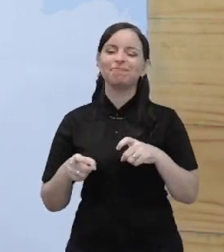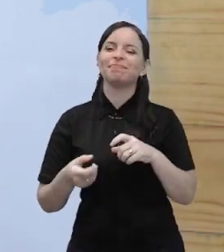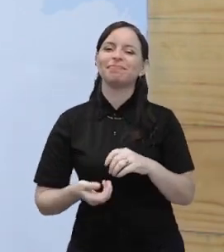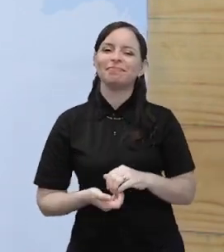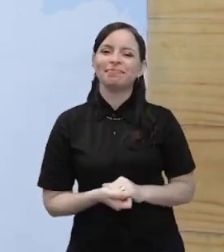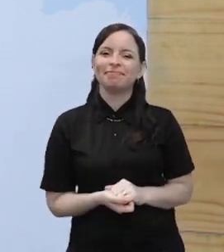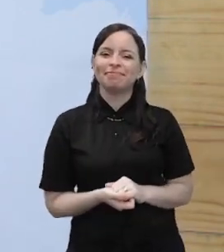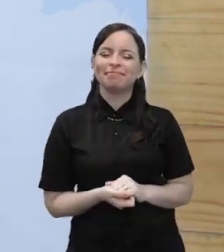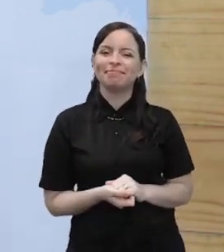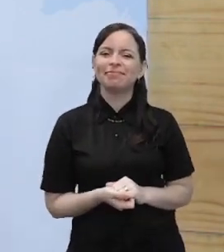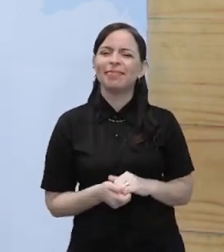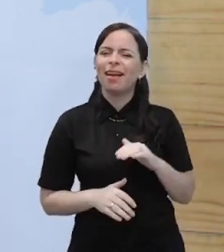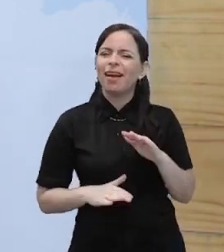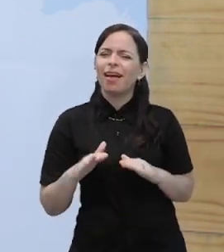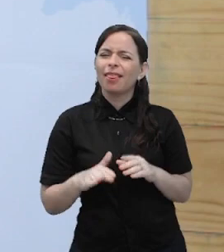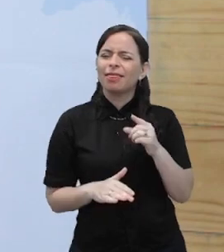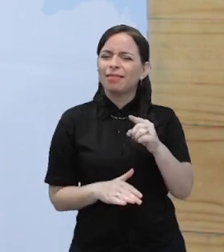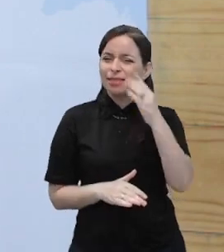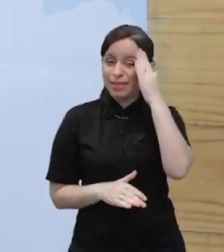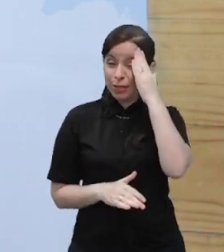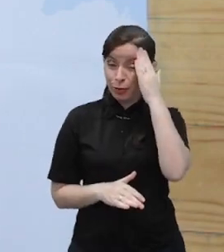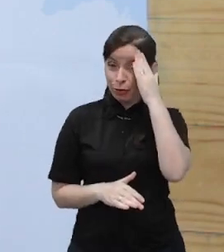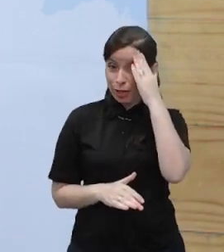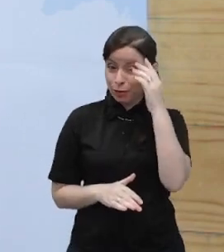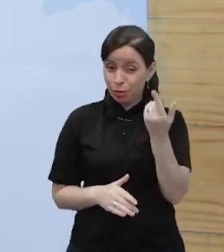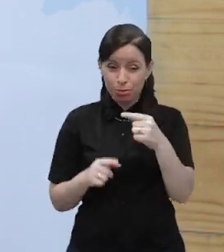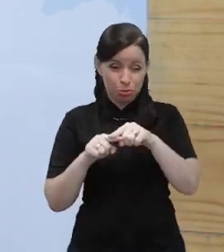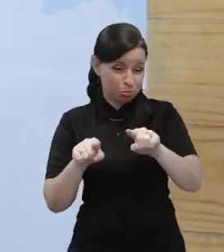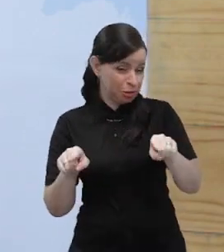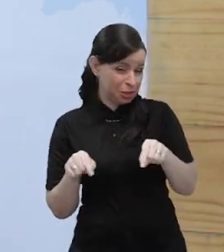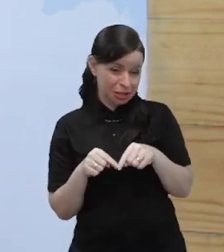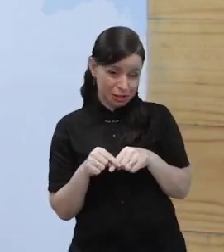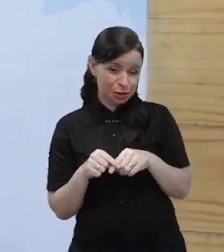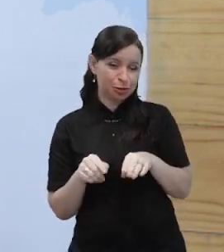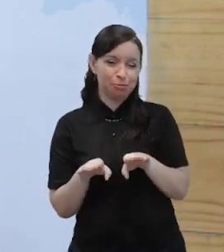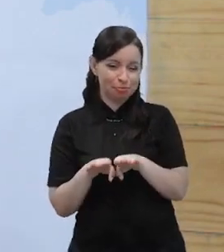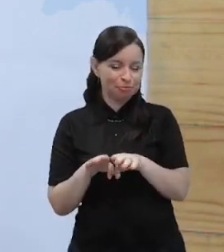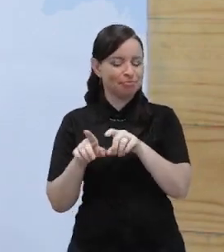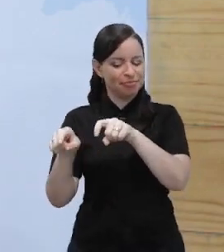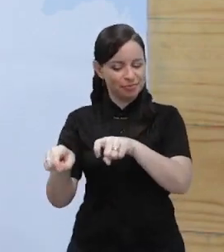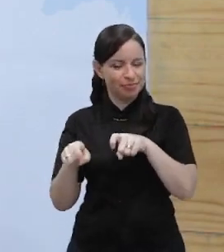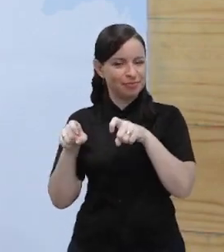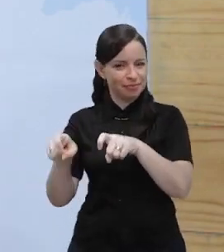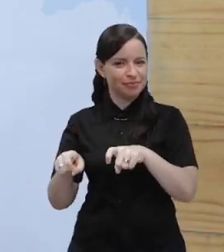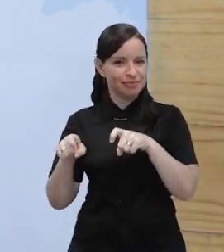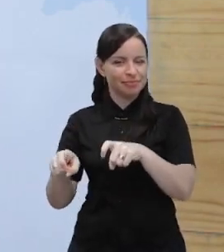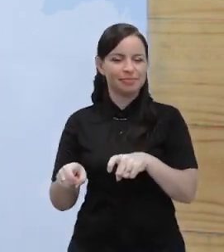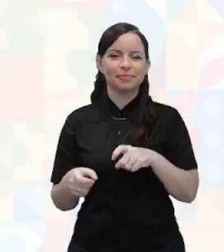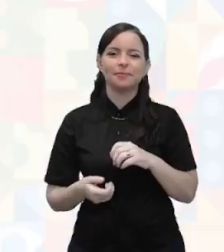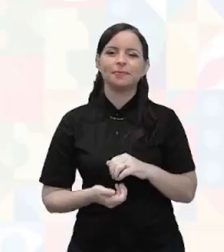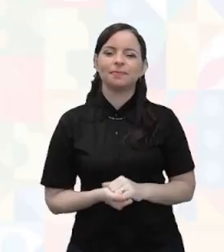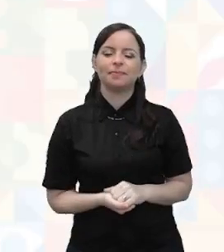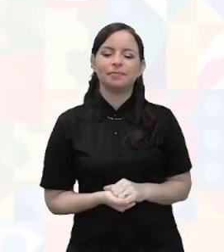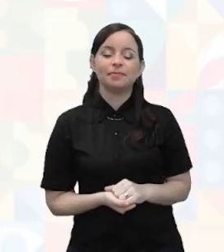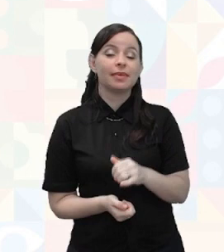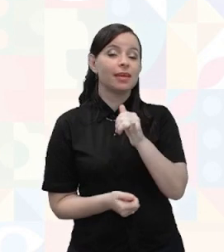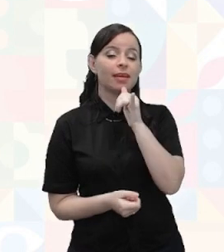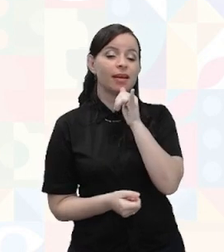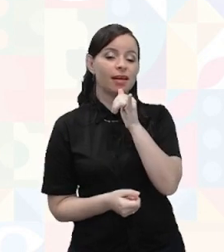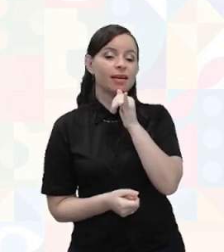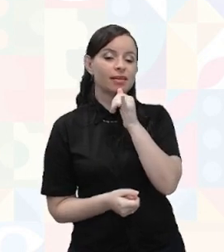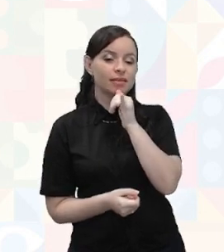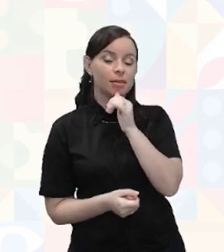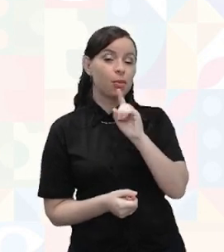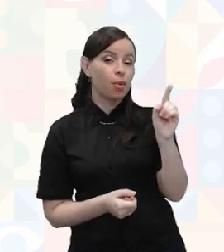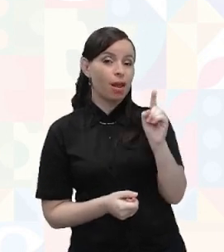Talvez você também conheça a zona rural como sítio. O sinal é o mesmo, tá? Zona rural. E aí, a gente tem um exemplo do município